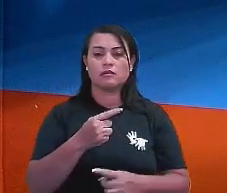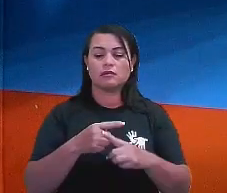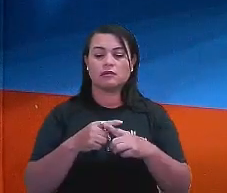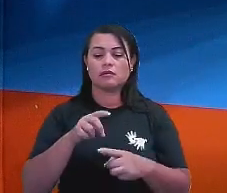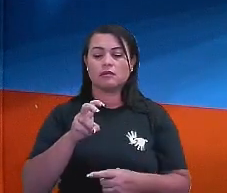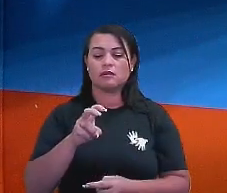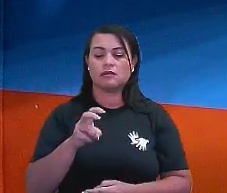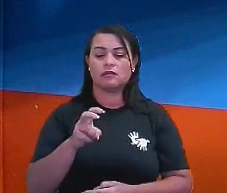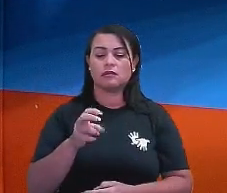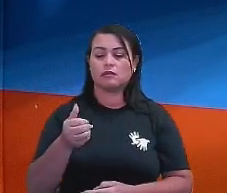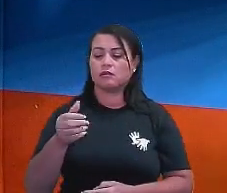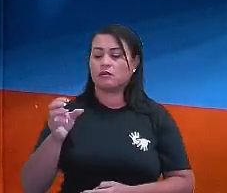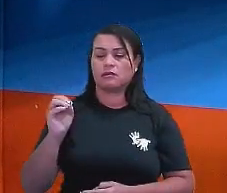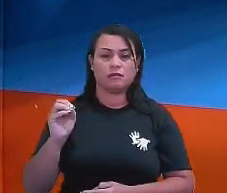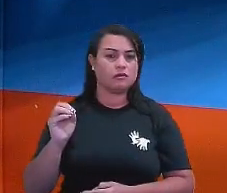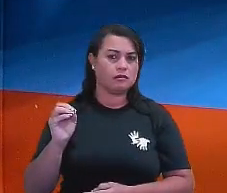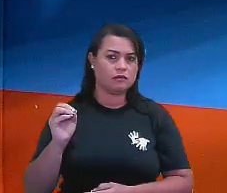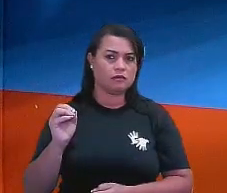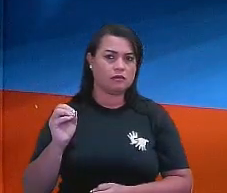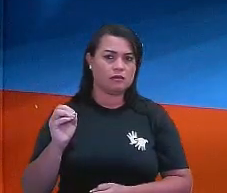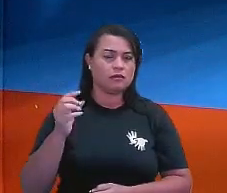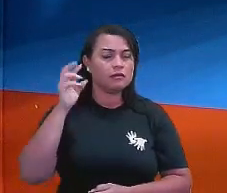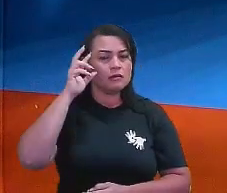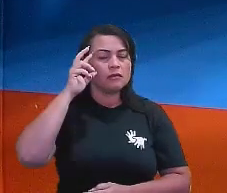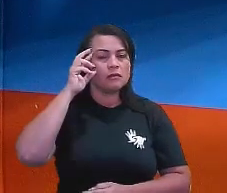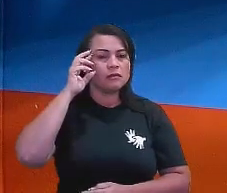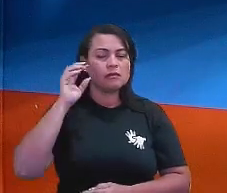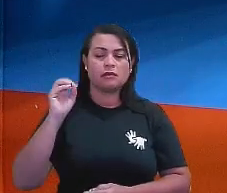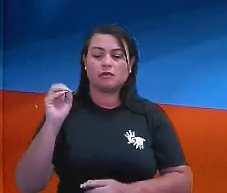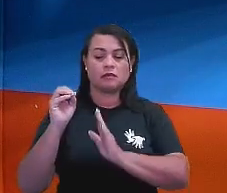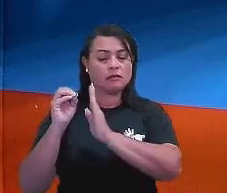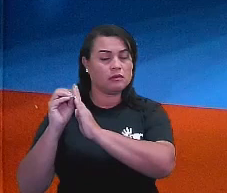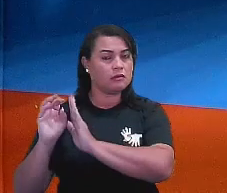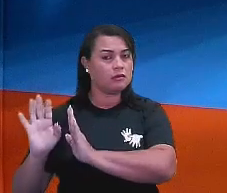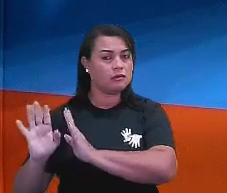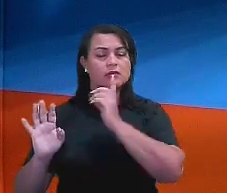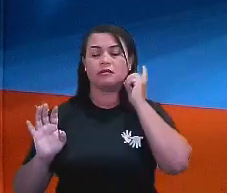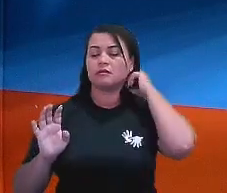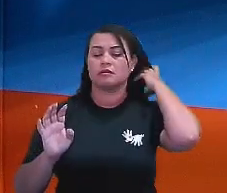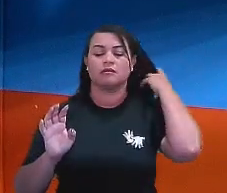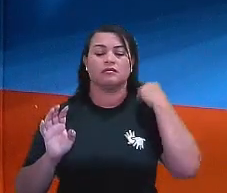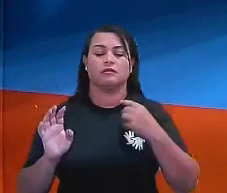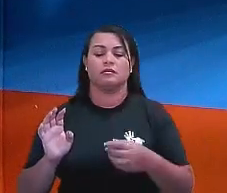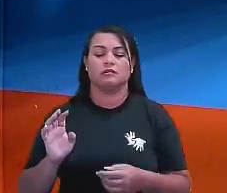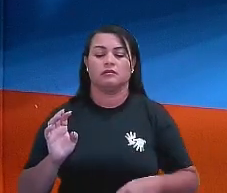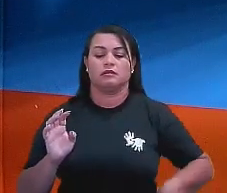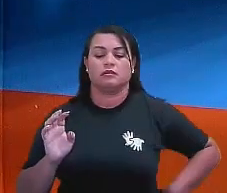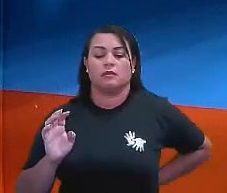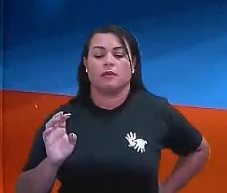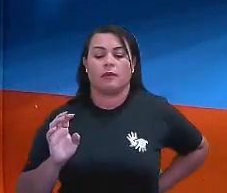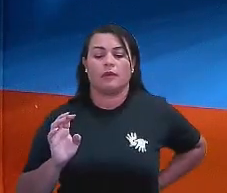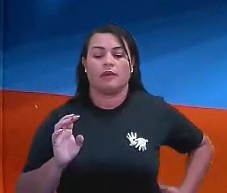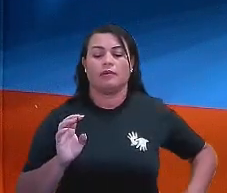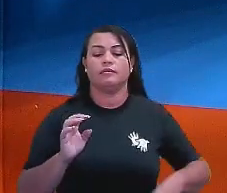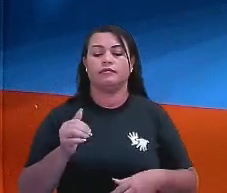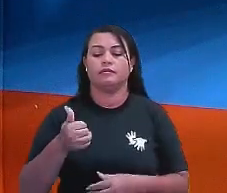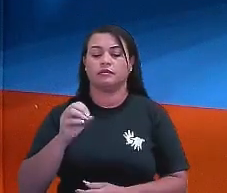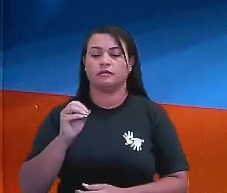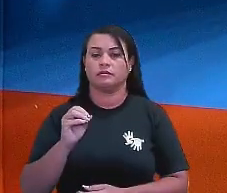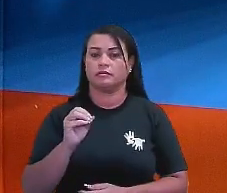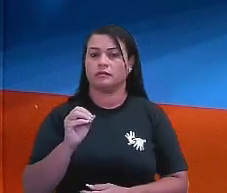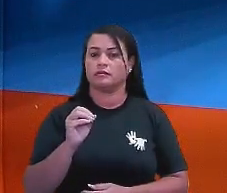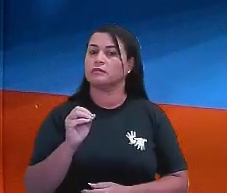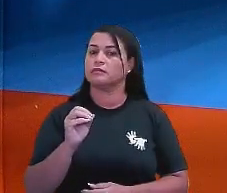Opa, já veio um zero. Esse último zero aqui é o zero que eu escanteei. Depois eu vou botar de volta. Então, vamos para aqui e para o cálculo. 2 vezes 5, 10.